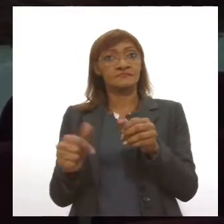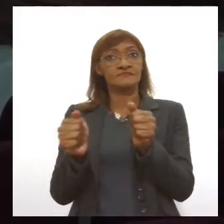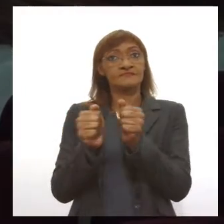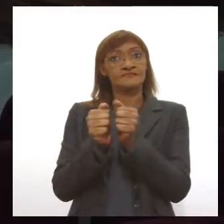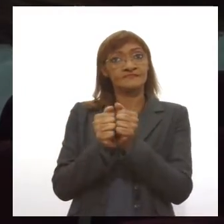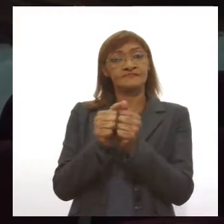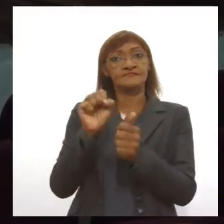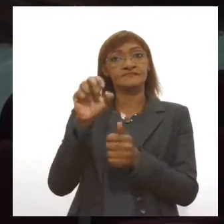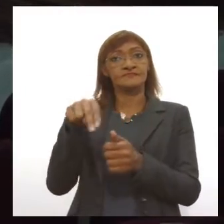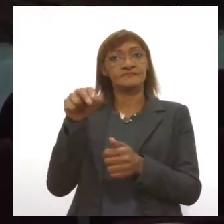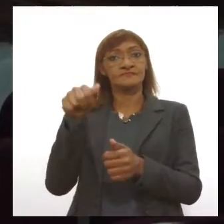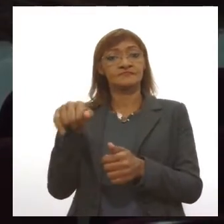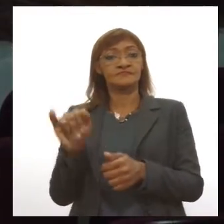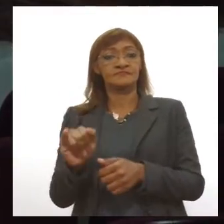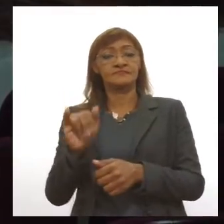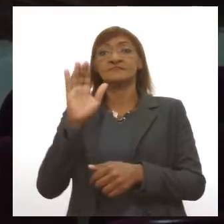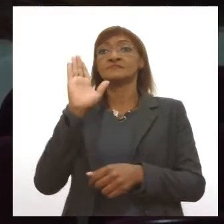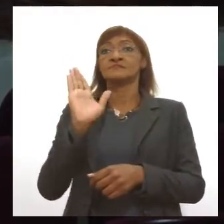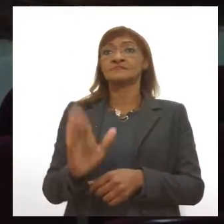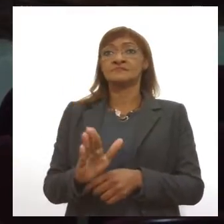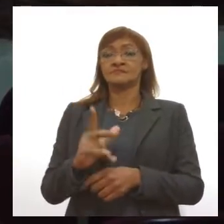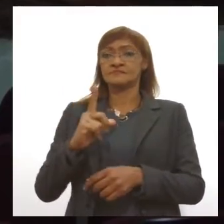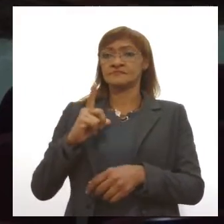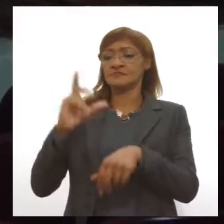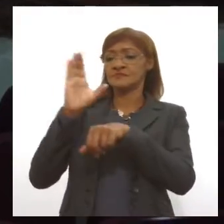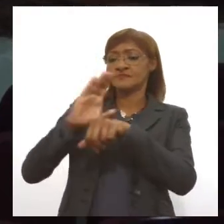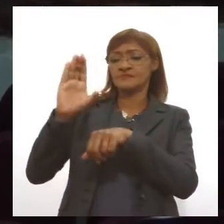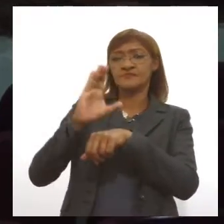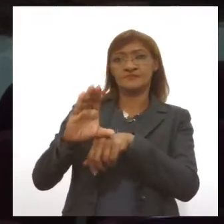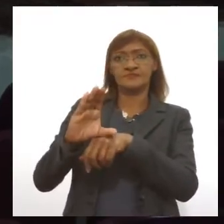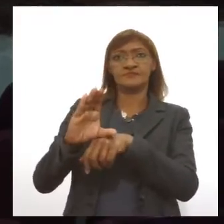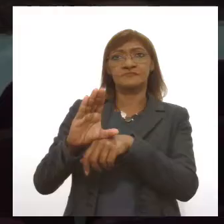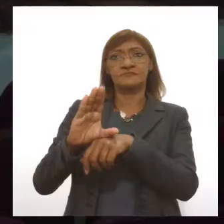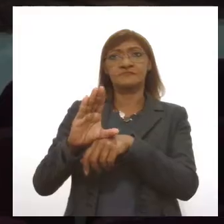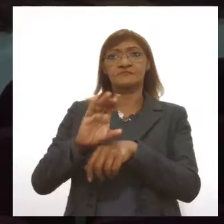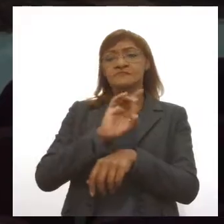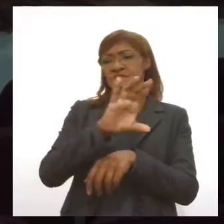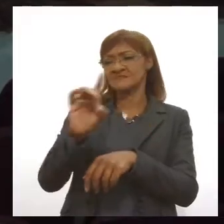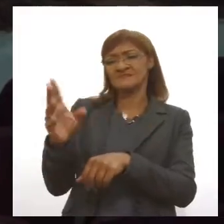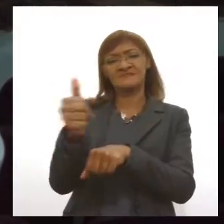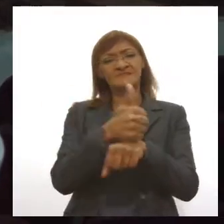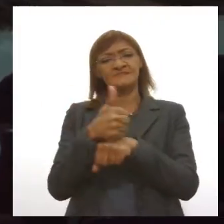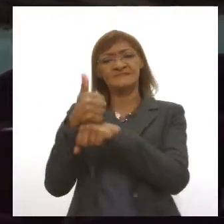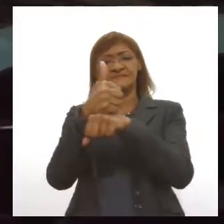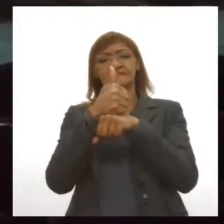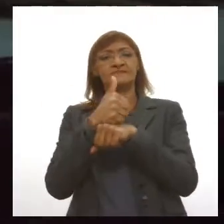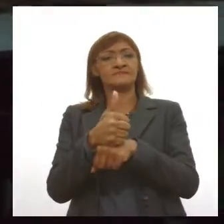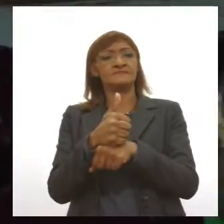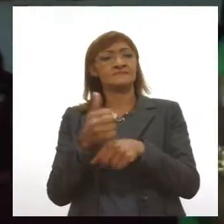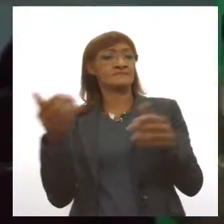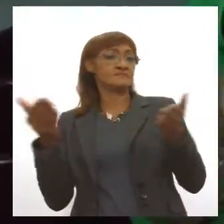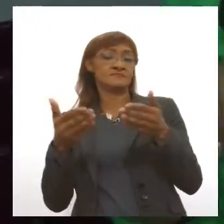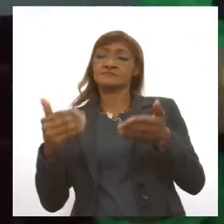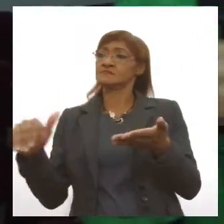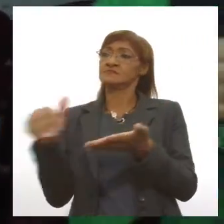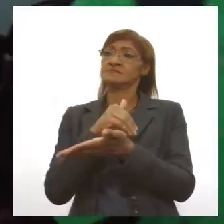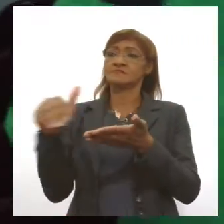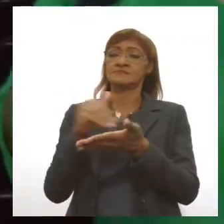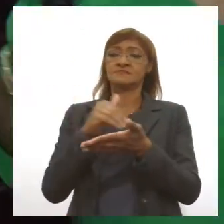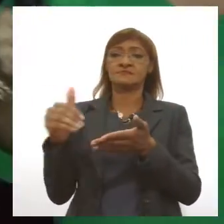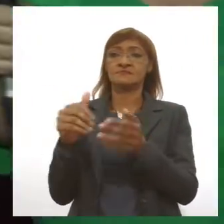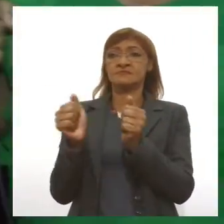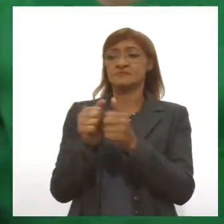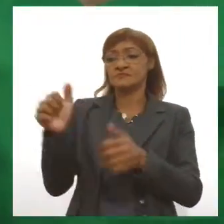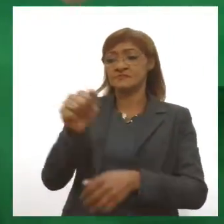Senai, está abrindo vagas para cursos profissionalizantes. Mas quem dá detalhes sobre esse assunto é a Secretaria de Junto da Ação